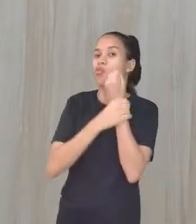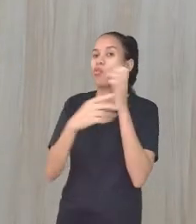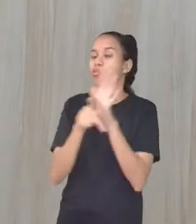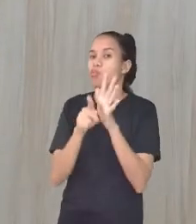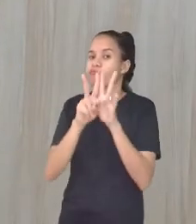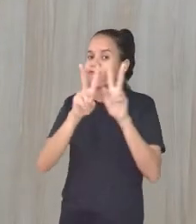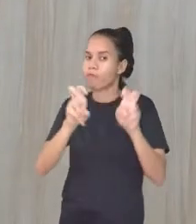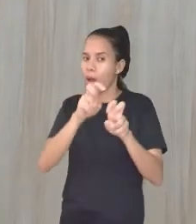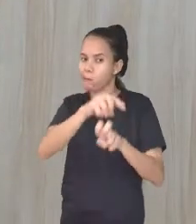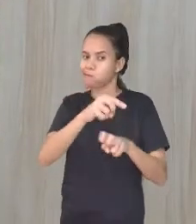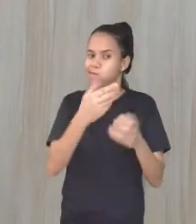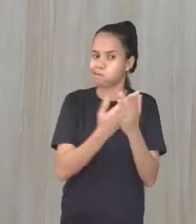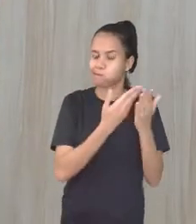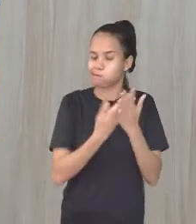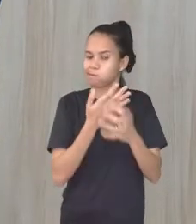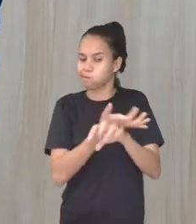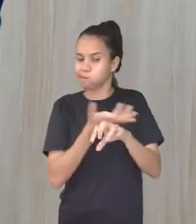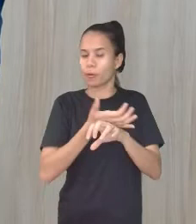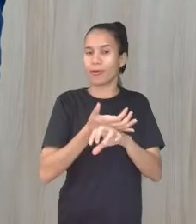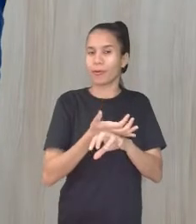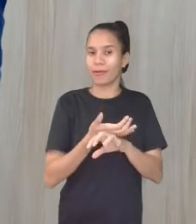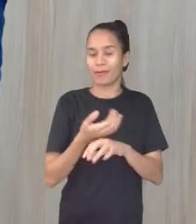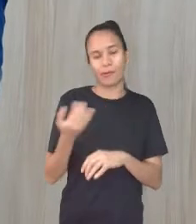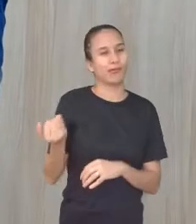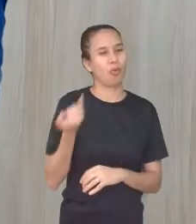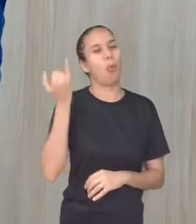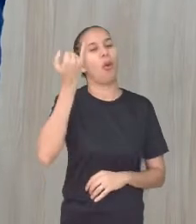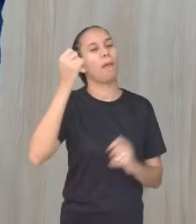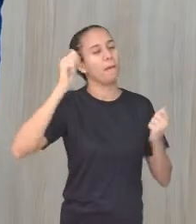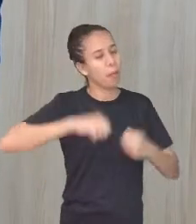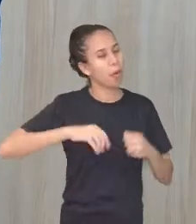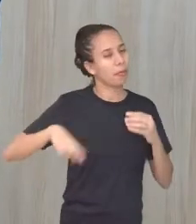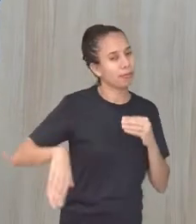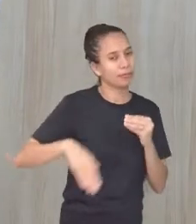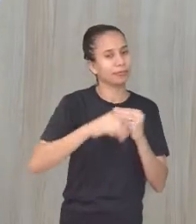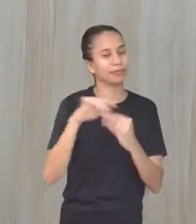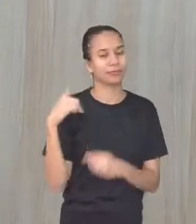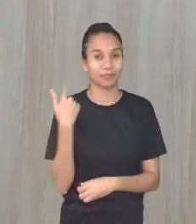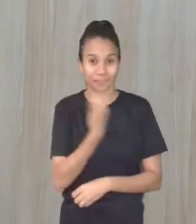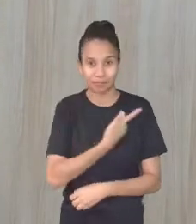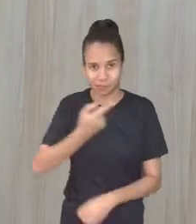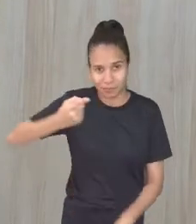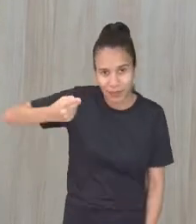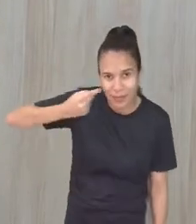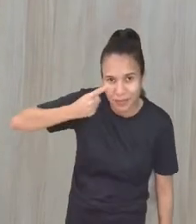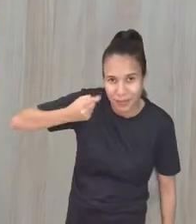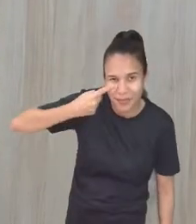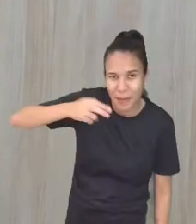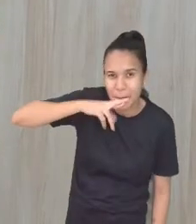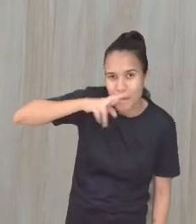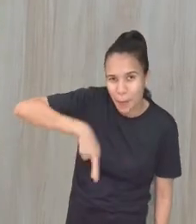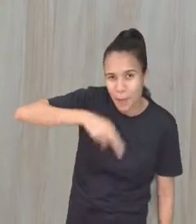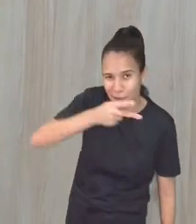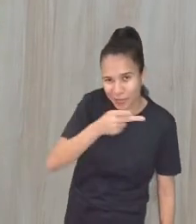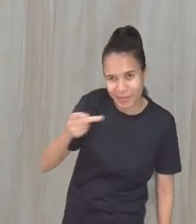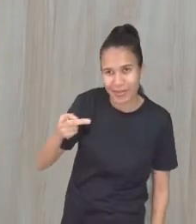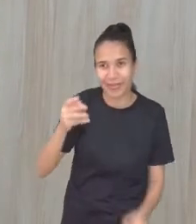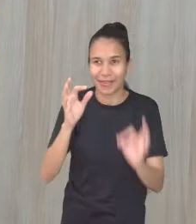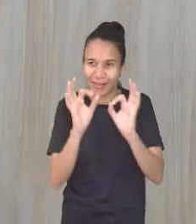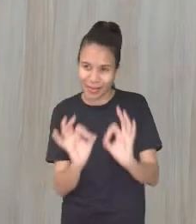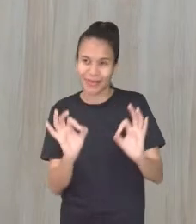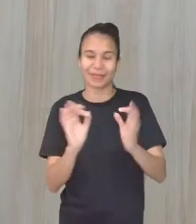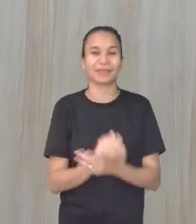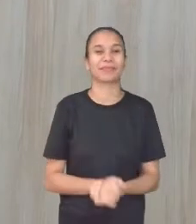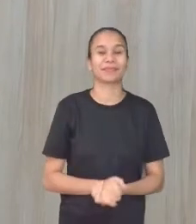tal, né? Então, não importa. Coloca aí que a gente está aqui de olho na resposta de vocês. Então,